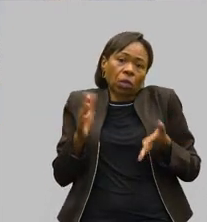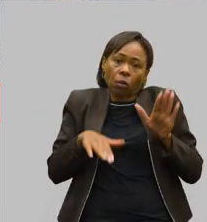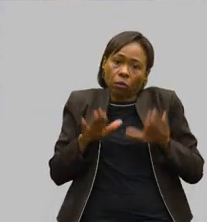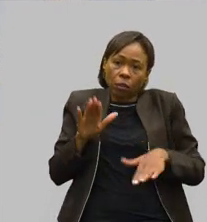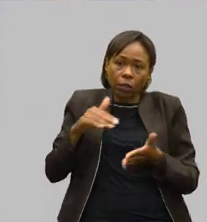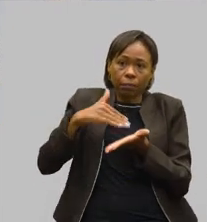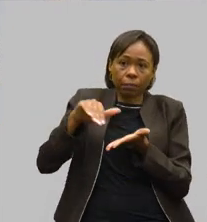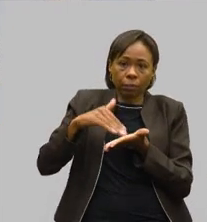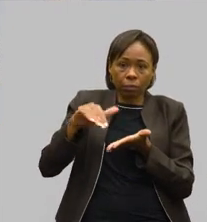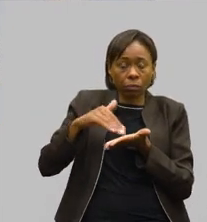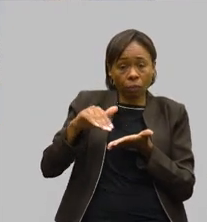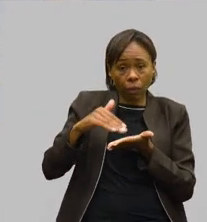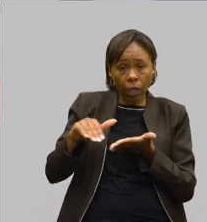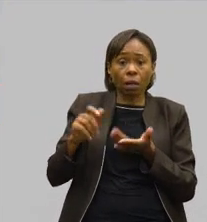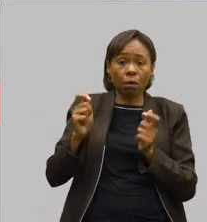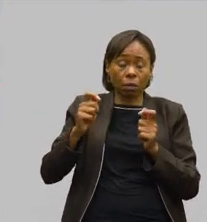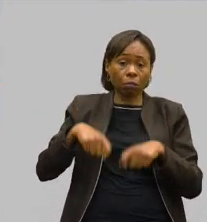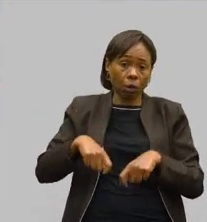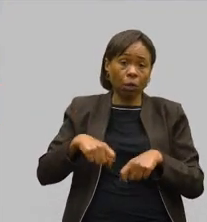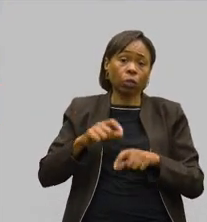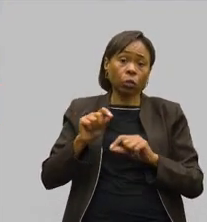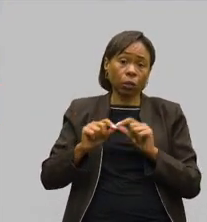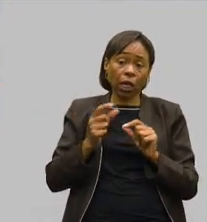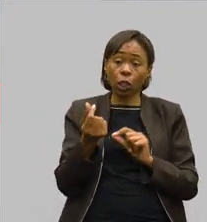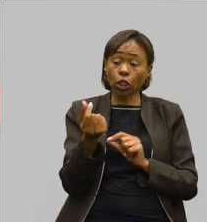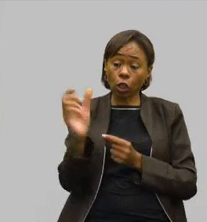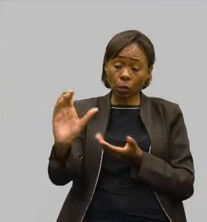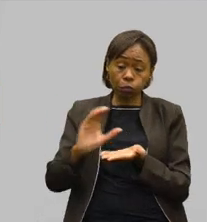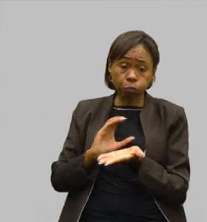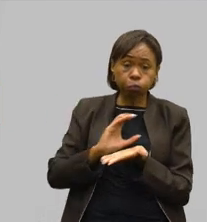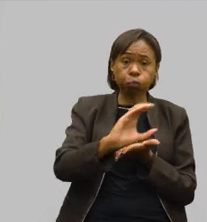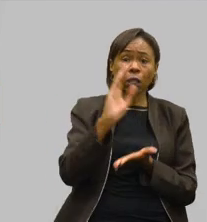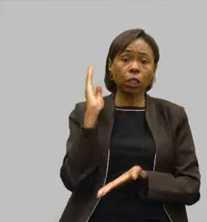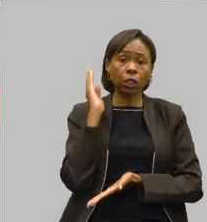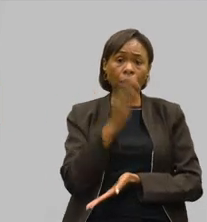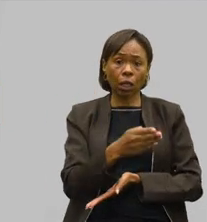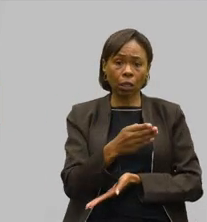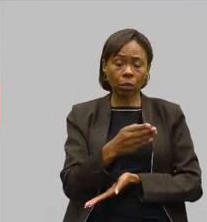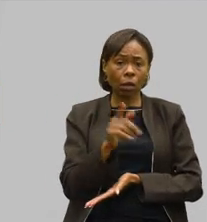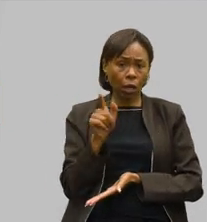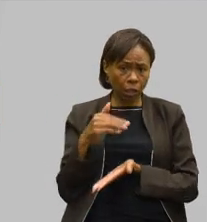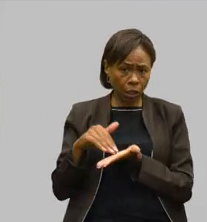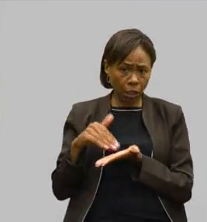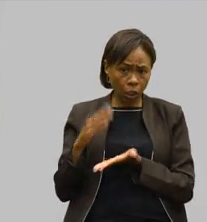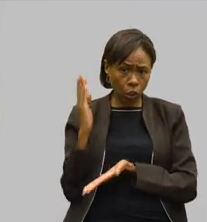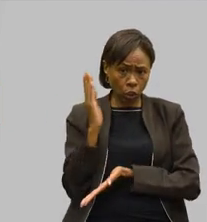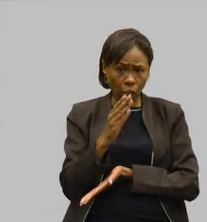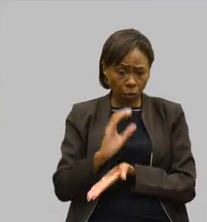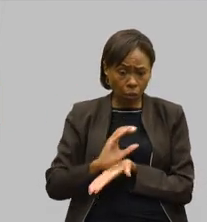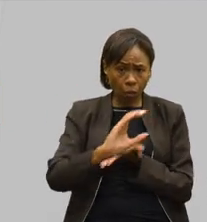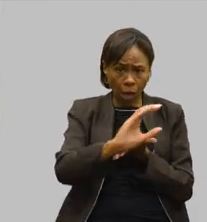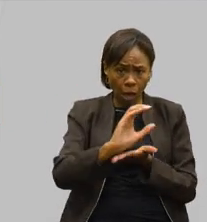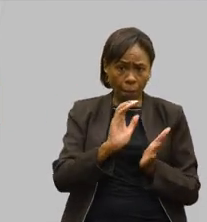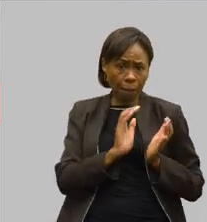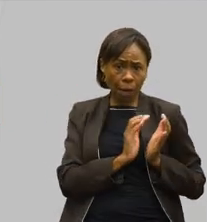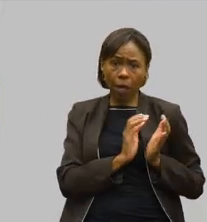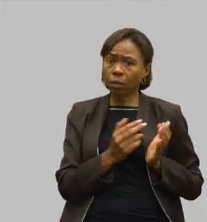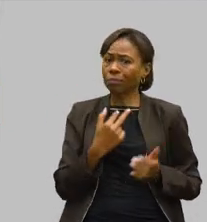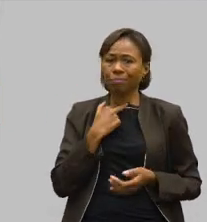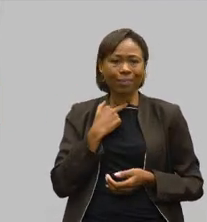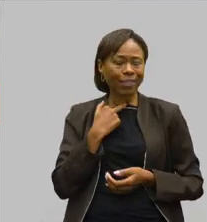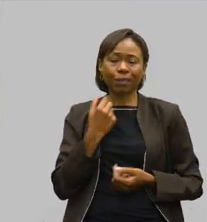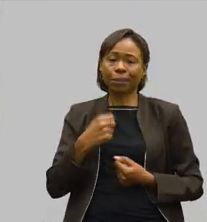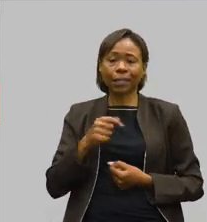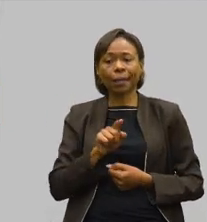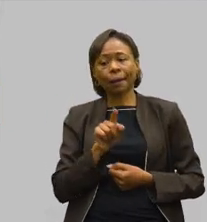para que nós possamos, quem sabe, começar a fazer os após direto, a CEDES também não consegue fazer direto para a APAES. Tem que ir lá no município, o município e voltar para cá.